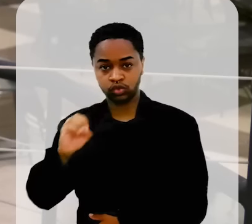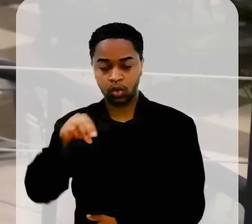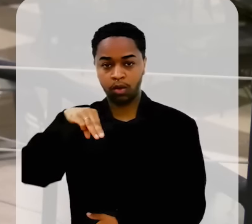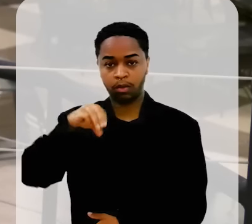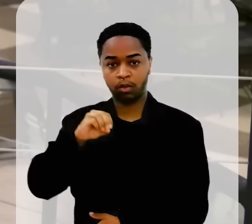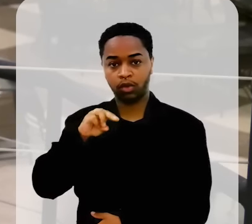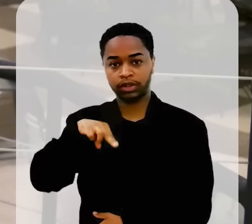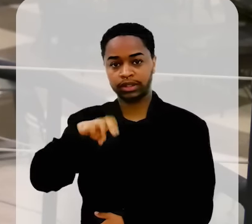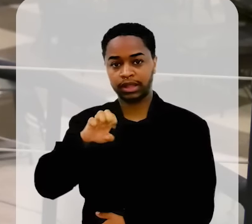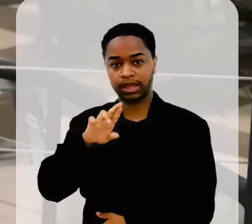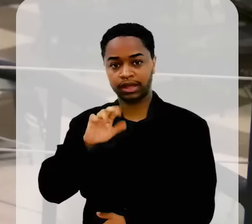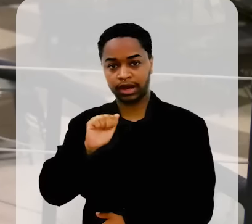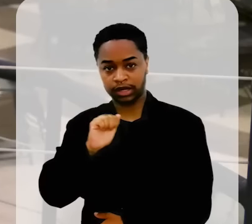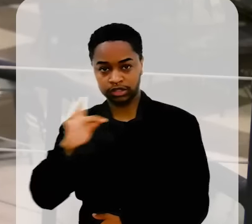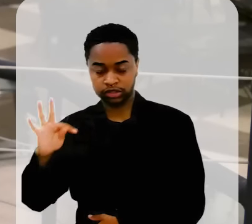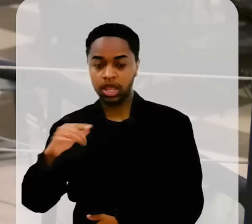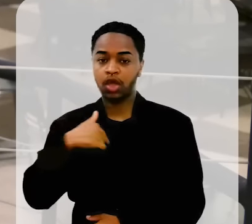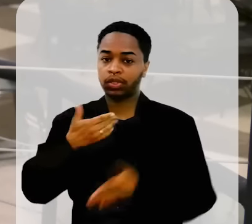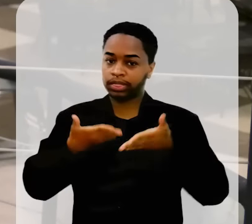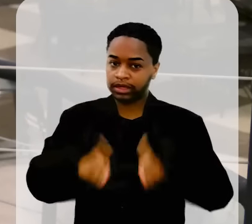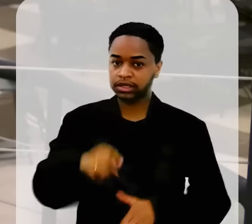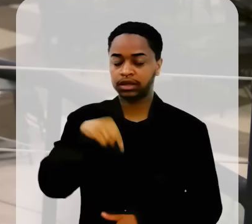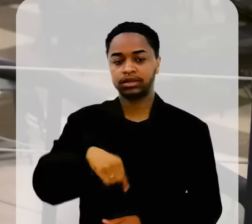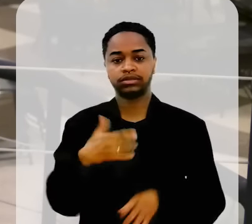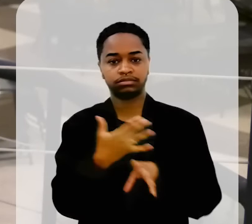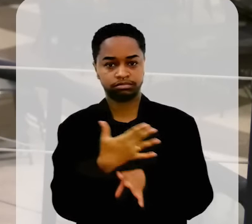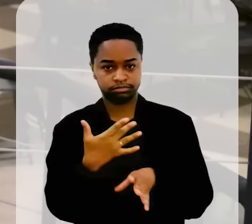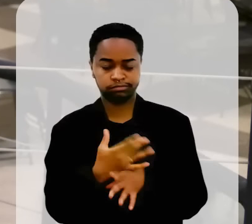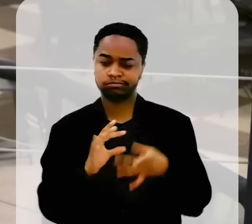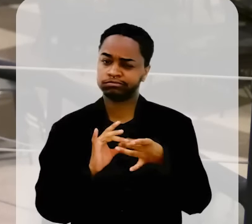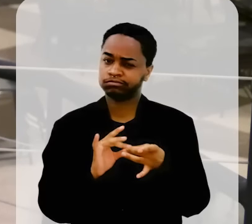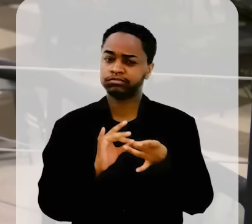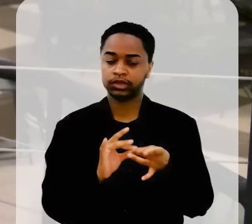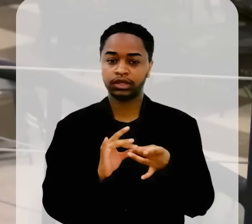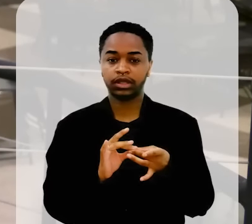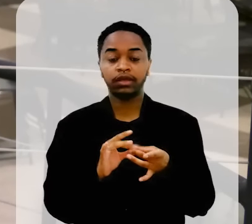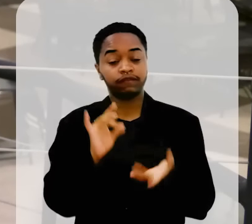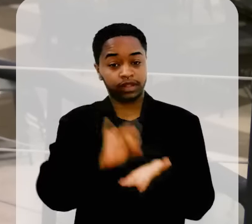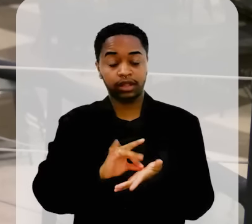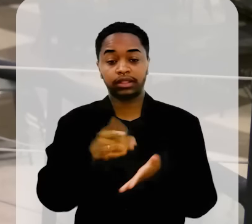Alves da Cruz. Eu sou Bom Jardim Nécio do coração.